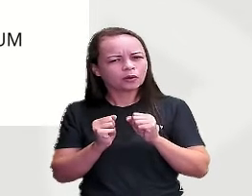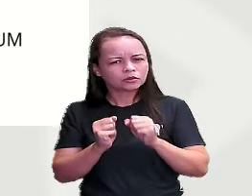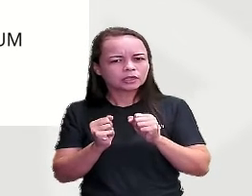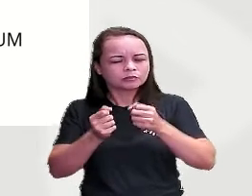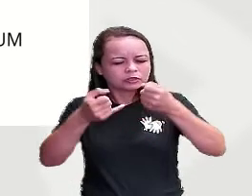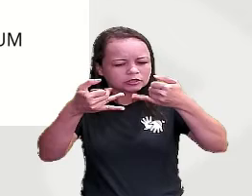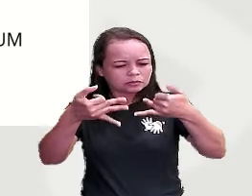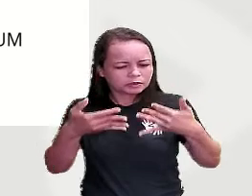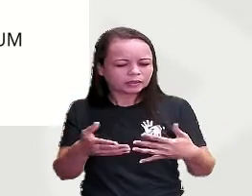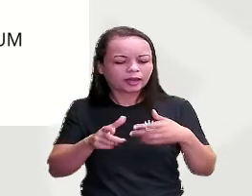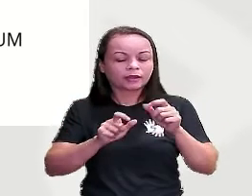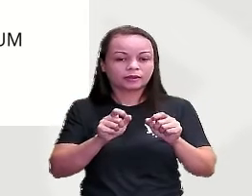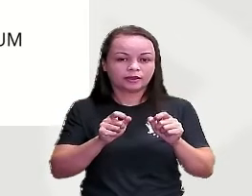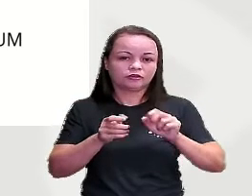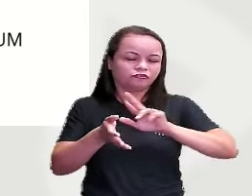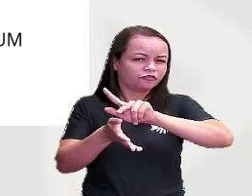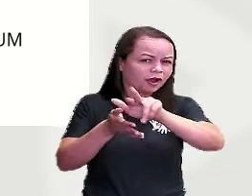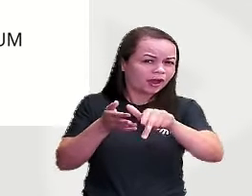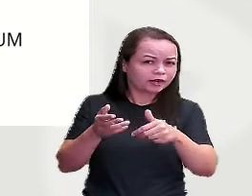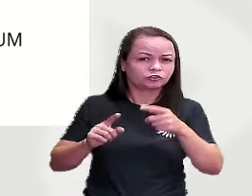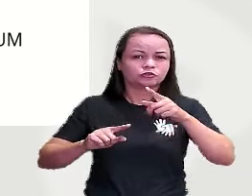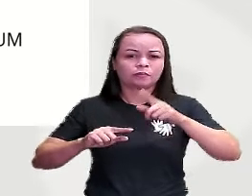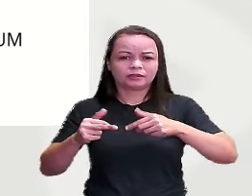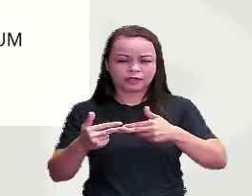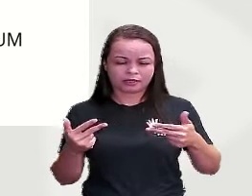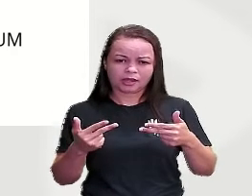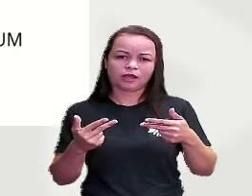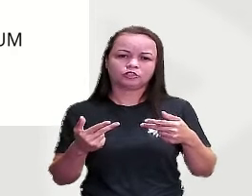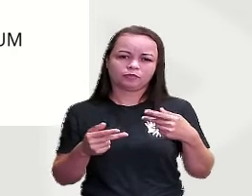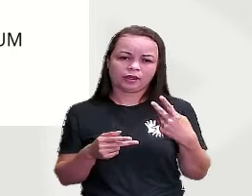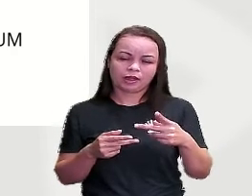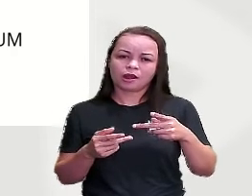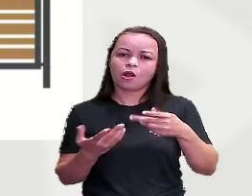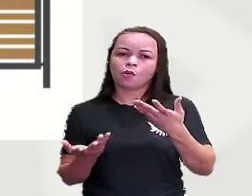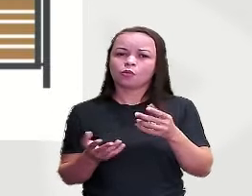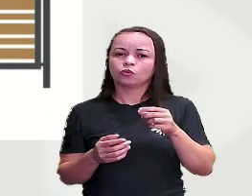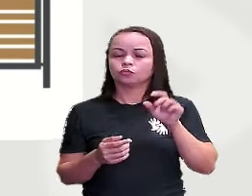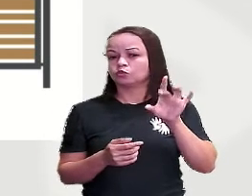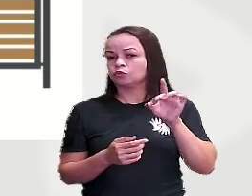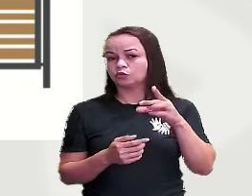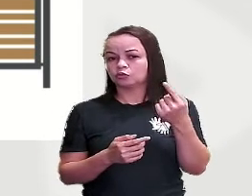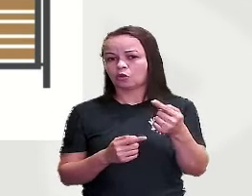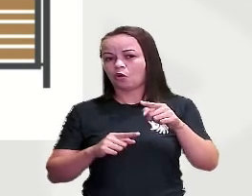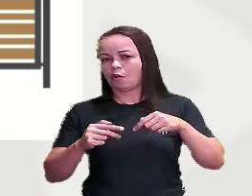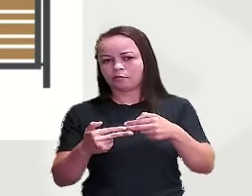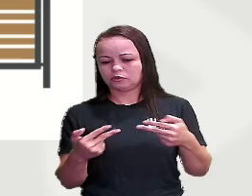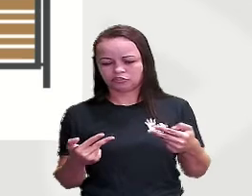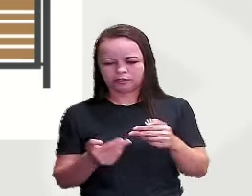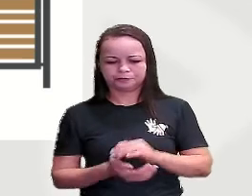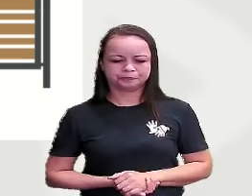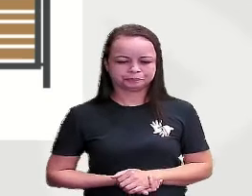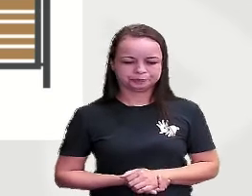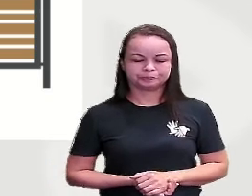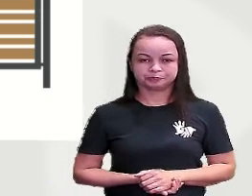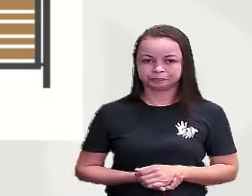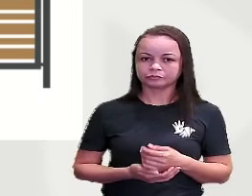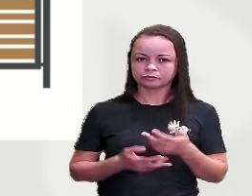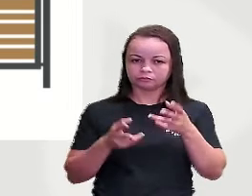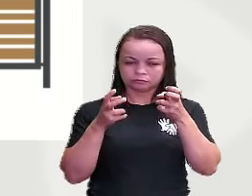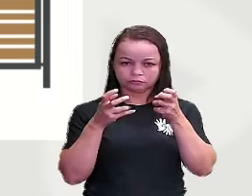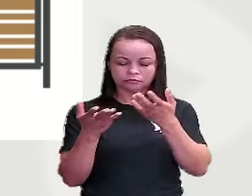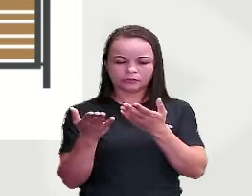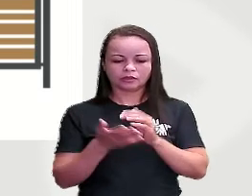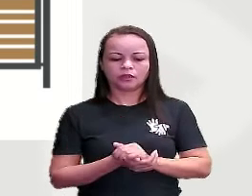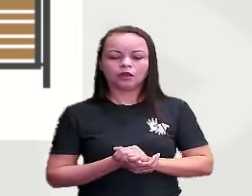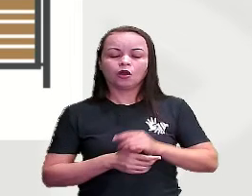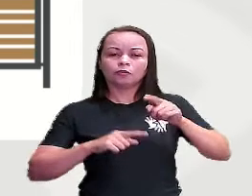diferentes materiais Para um mesmo objeto Tá certo? Vê só Objetos e materiais O